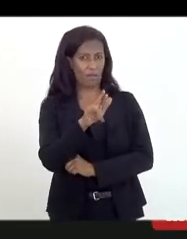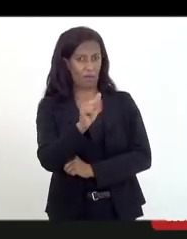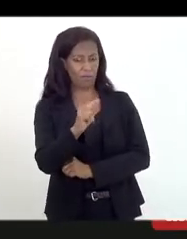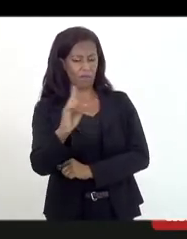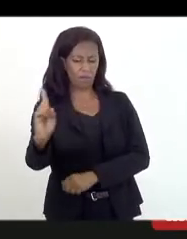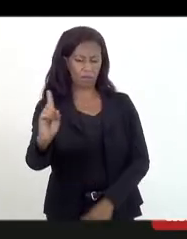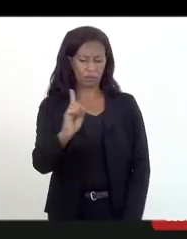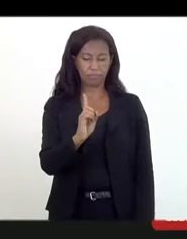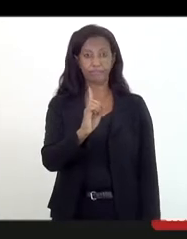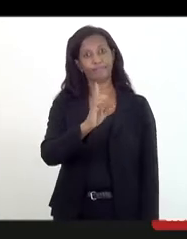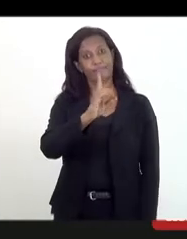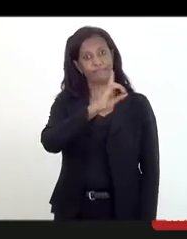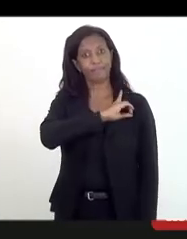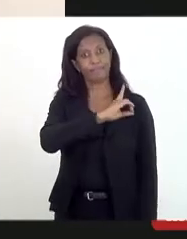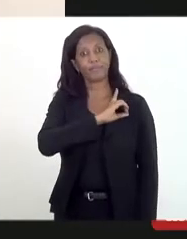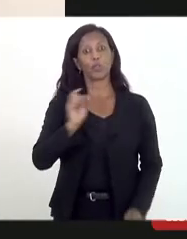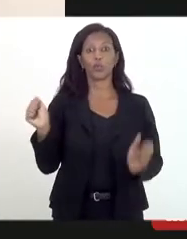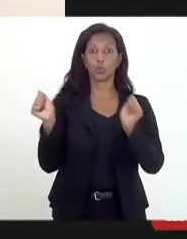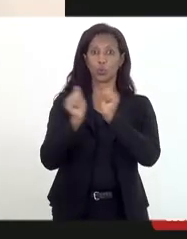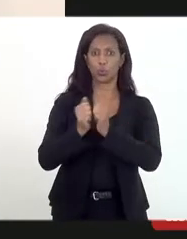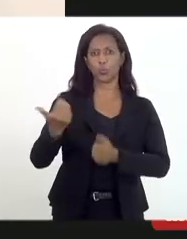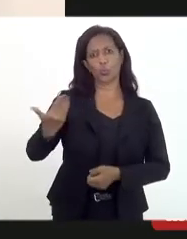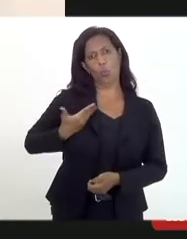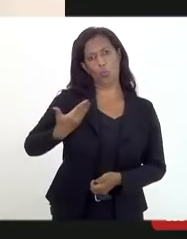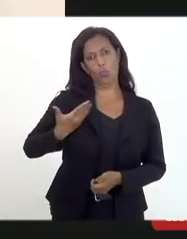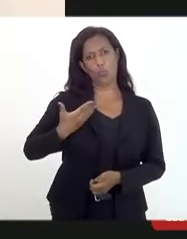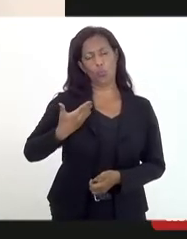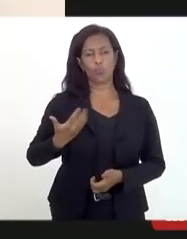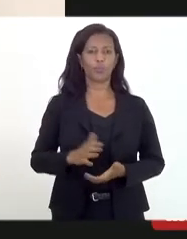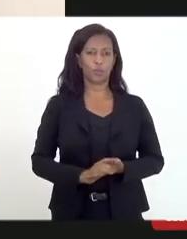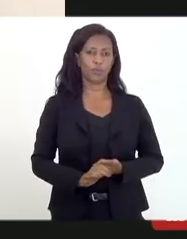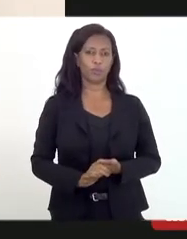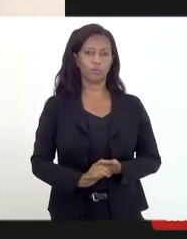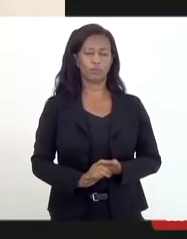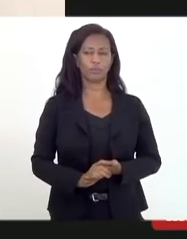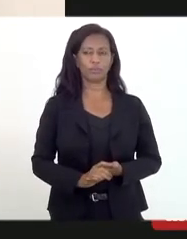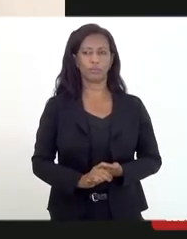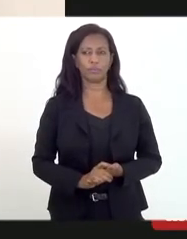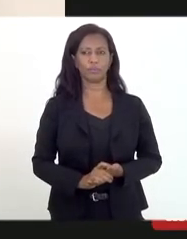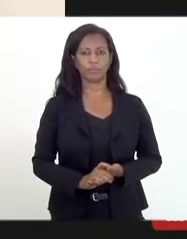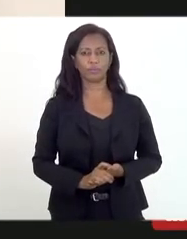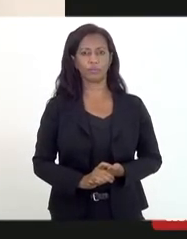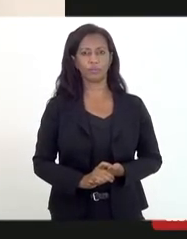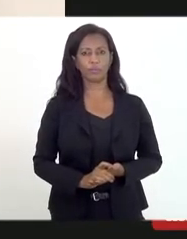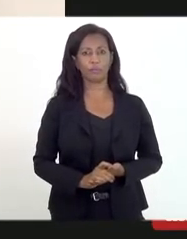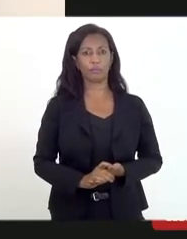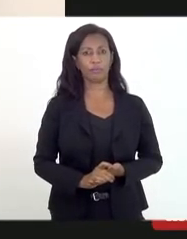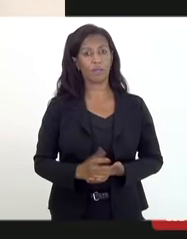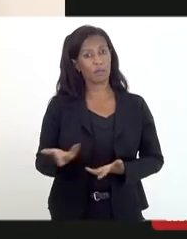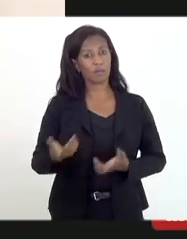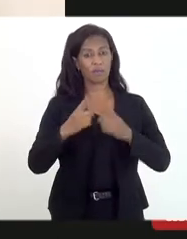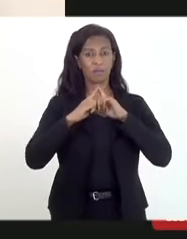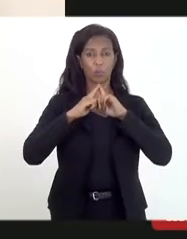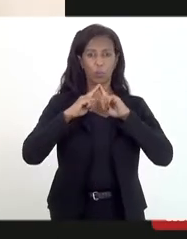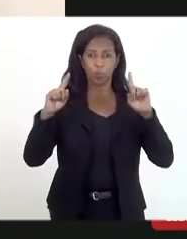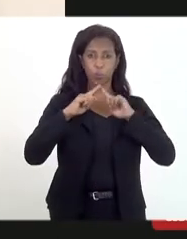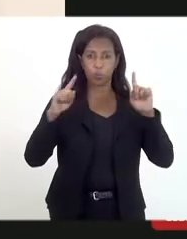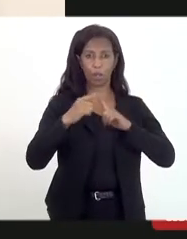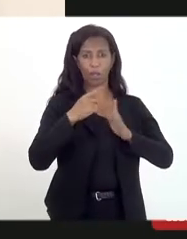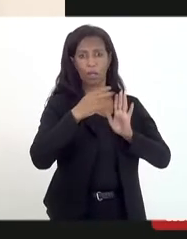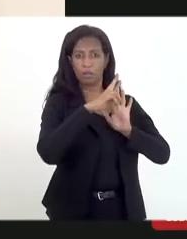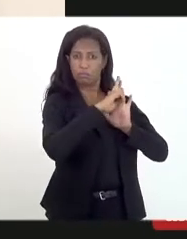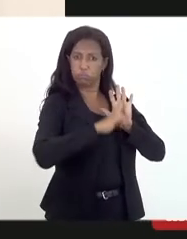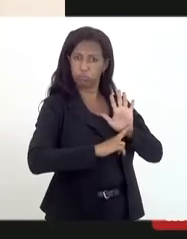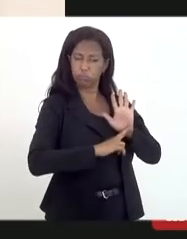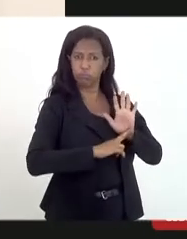a delegacia juntamente com os amigos lá do terreiro fazendo esse relato de que ela